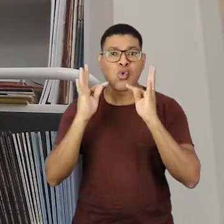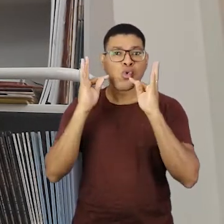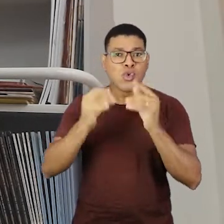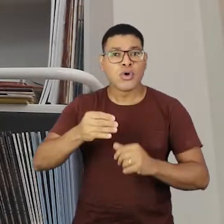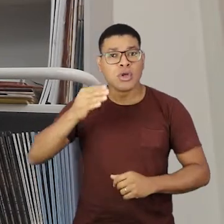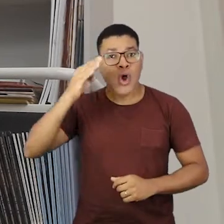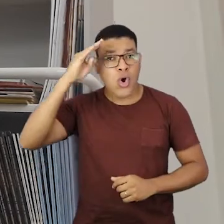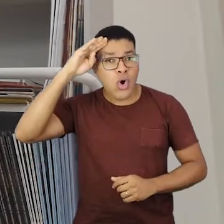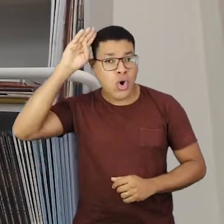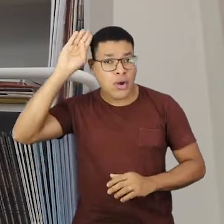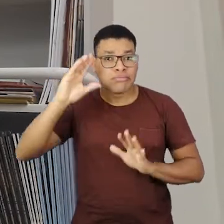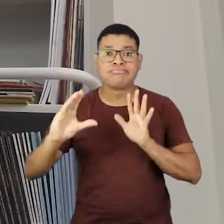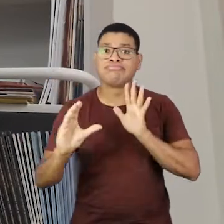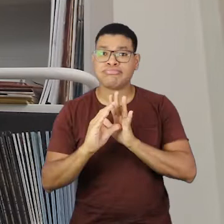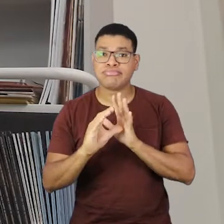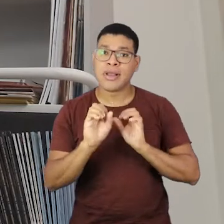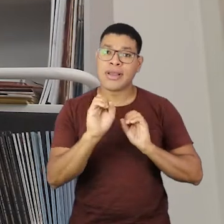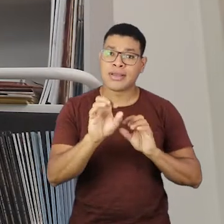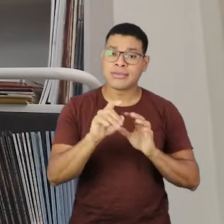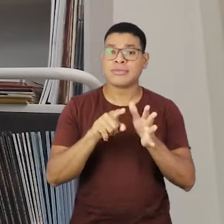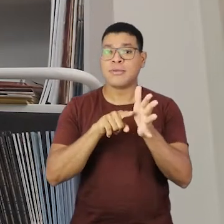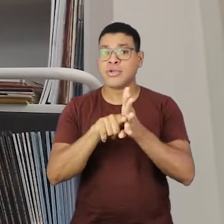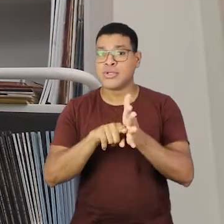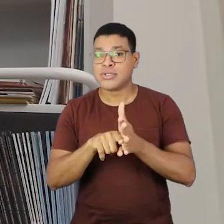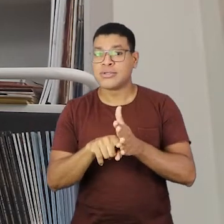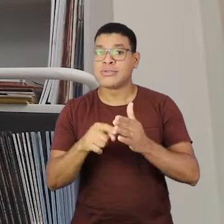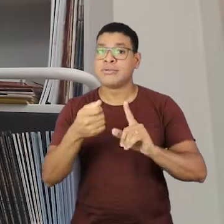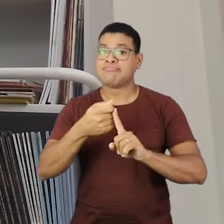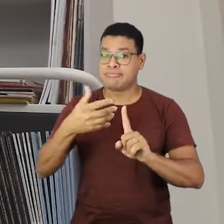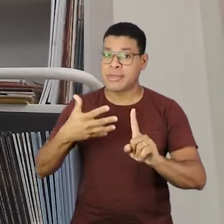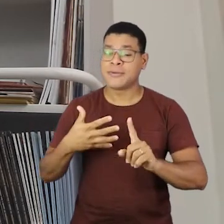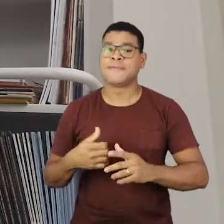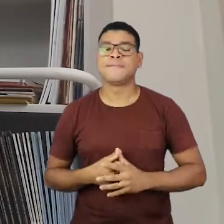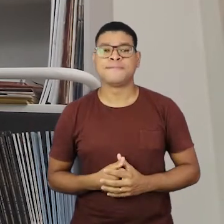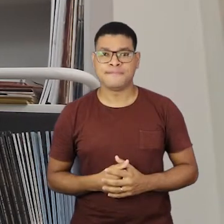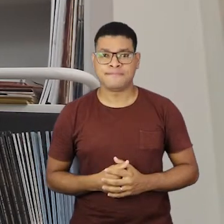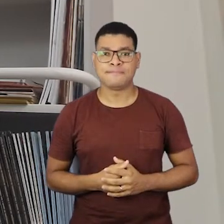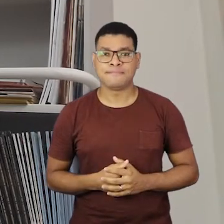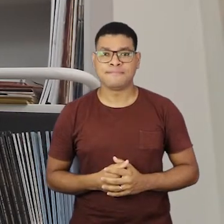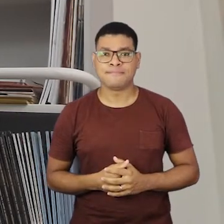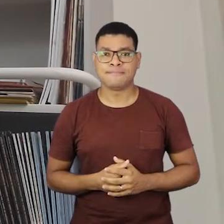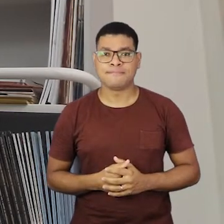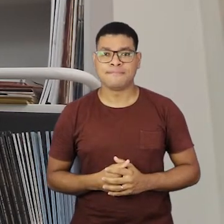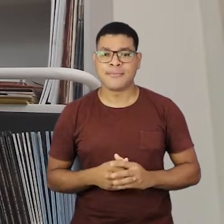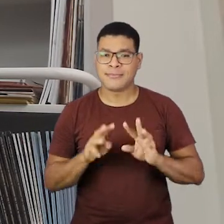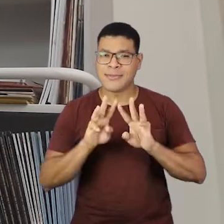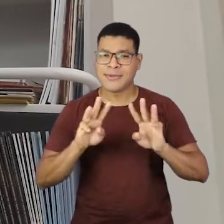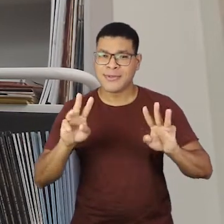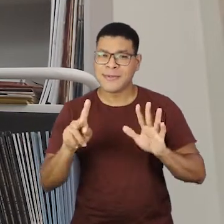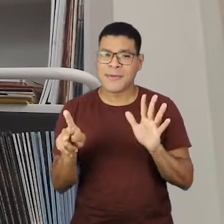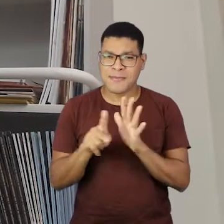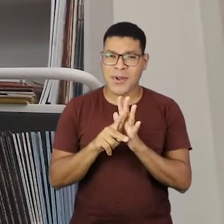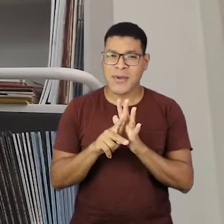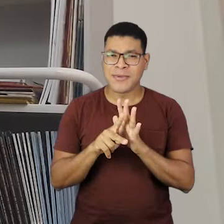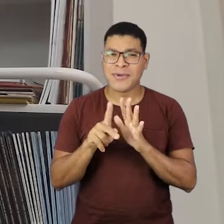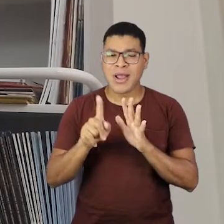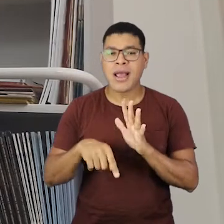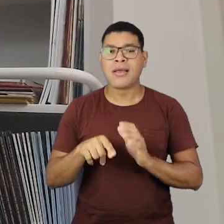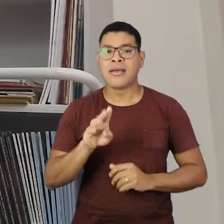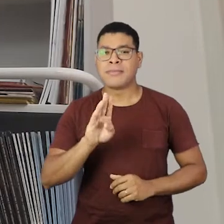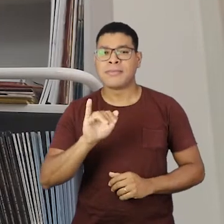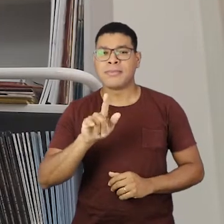toda a comunidade acadêmica no ensino, pesquisa e extensão. A página do Sistema de